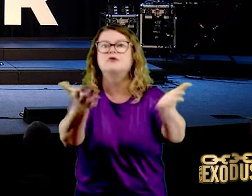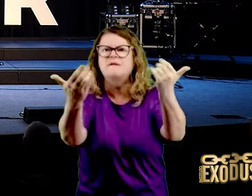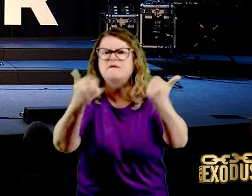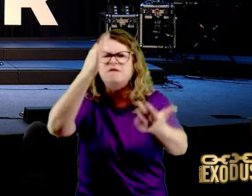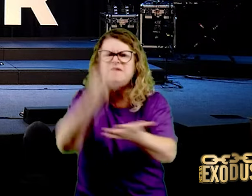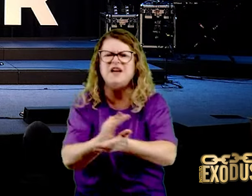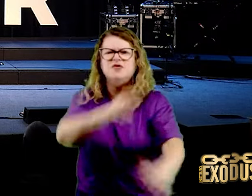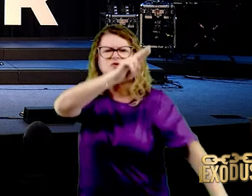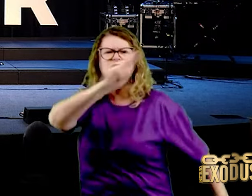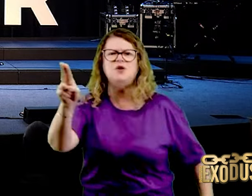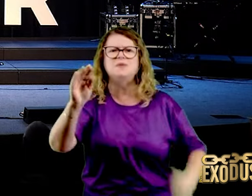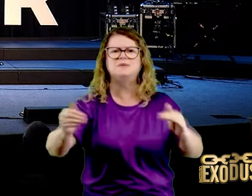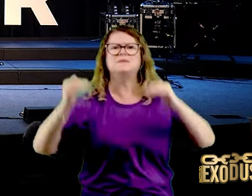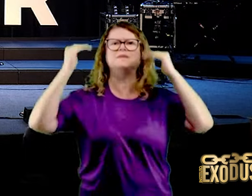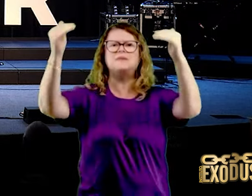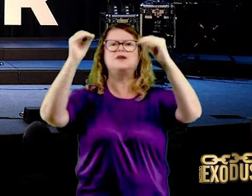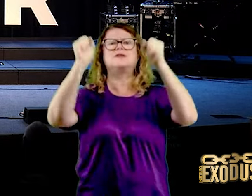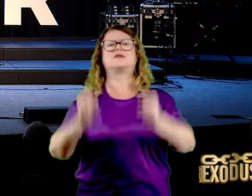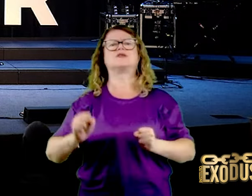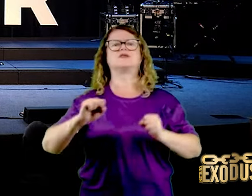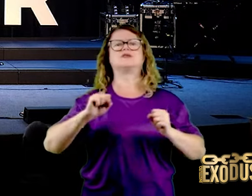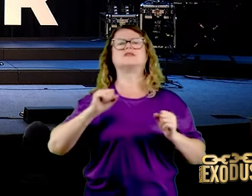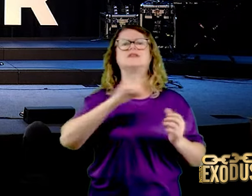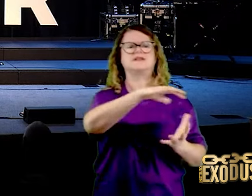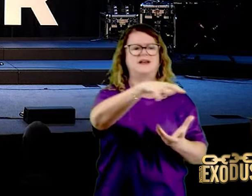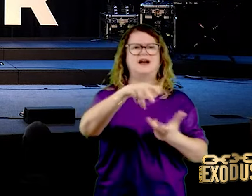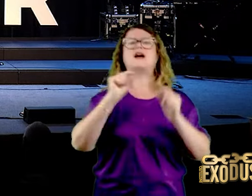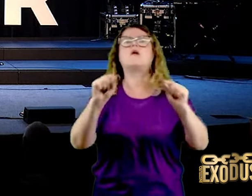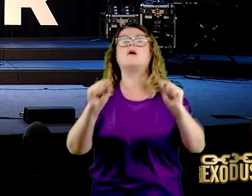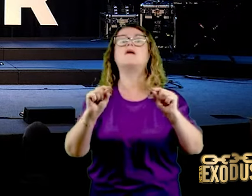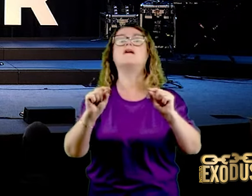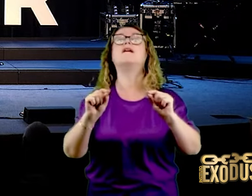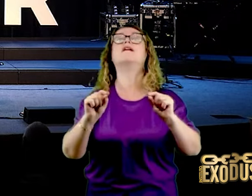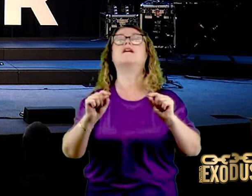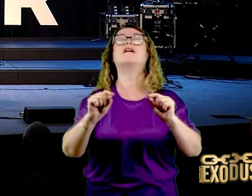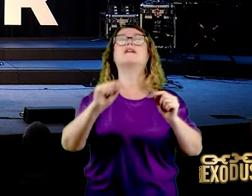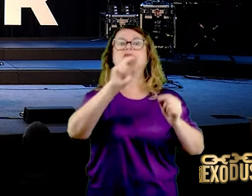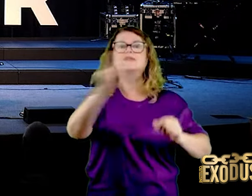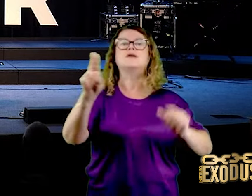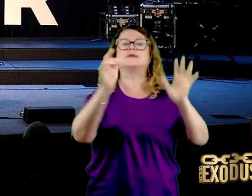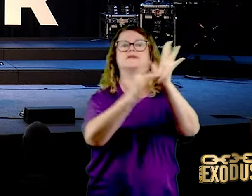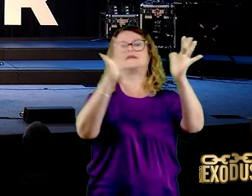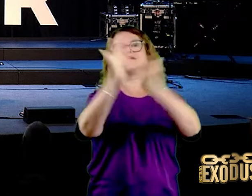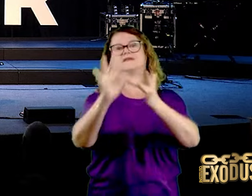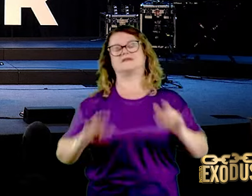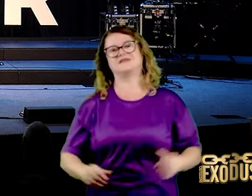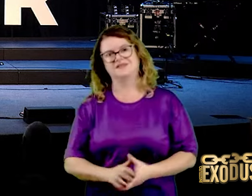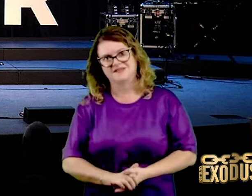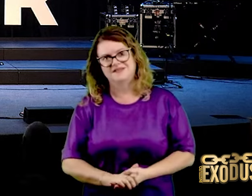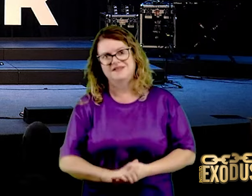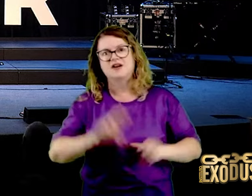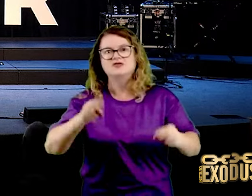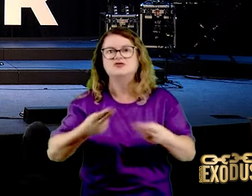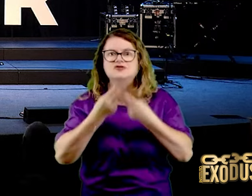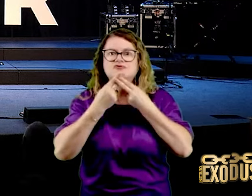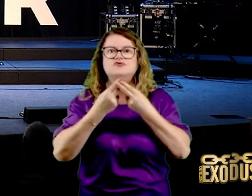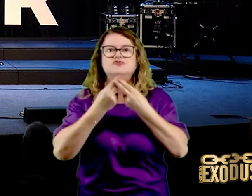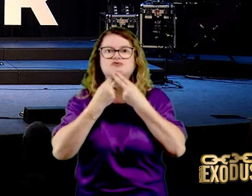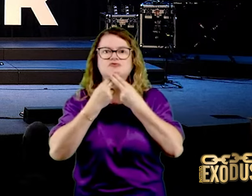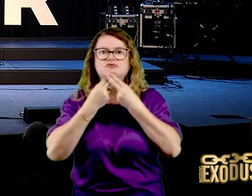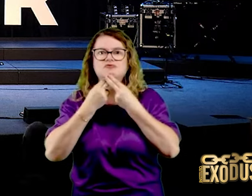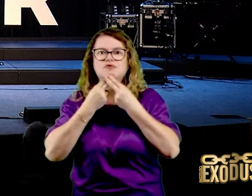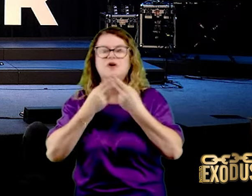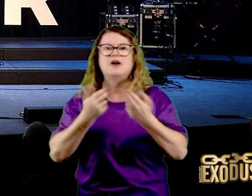poderoso da terra. O nome de Jesus. Diga, o jejum. O jejum é uma